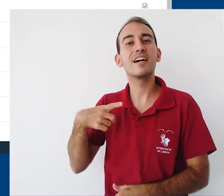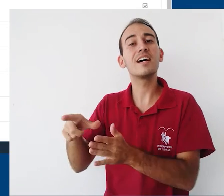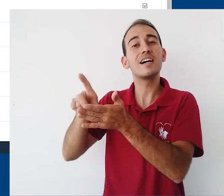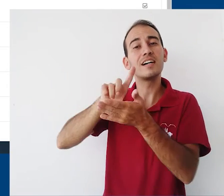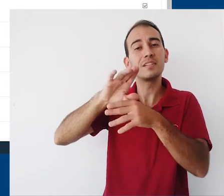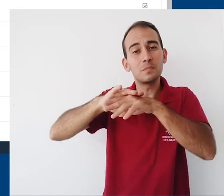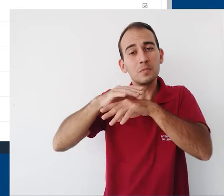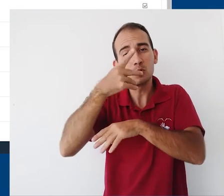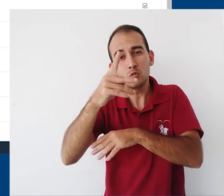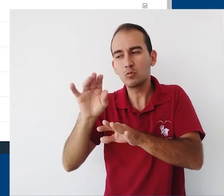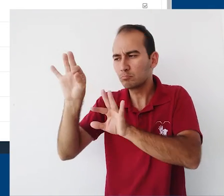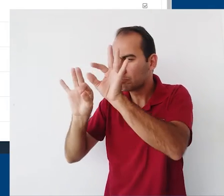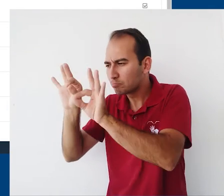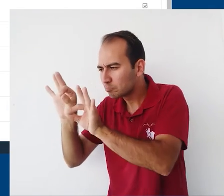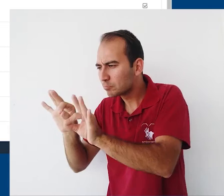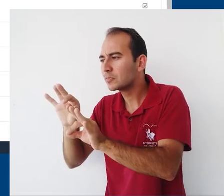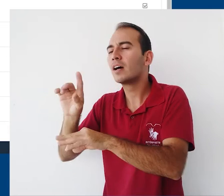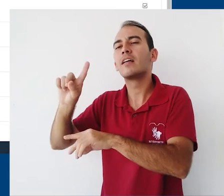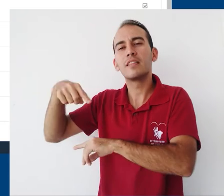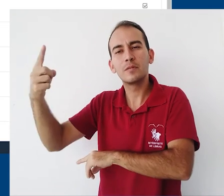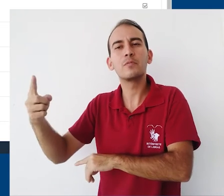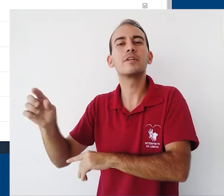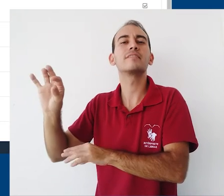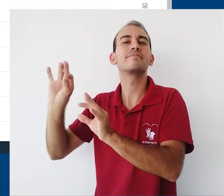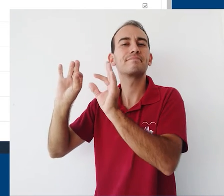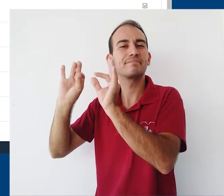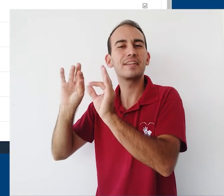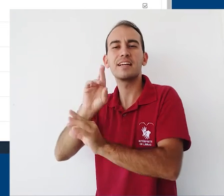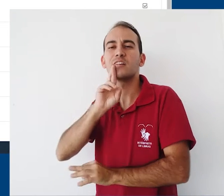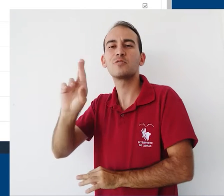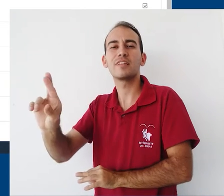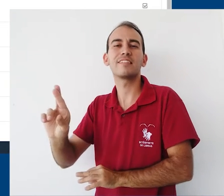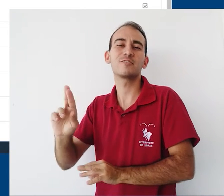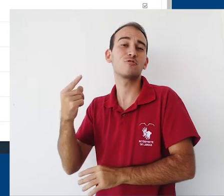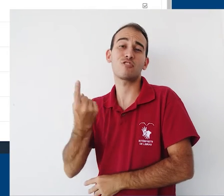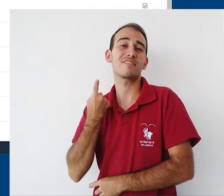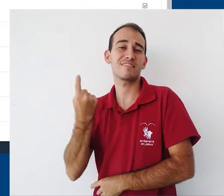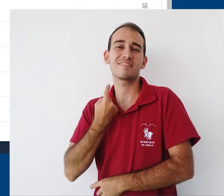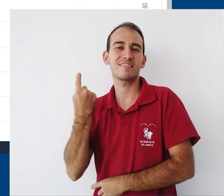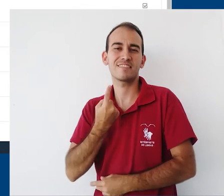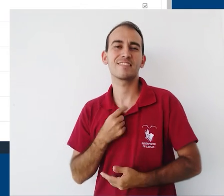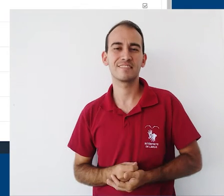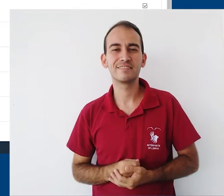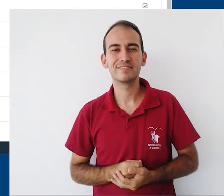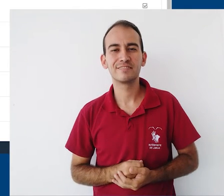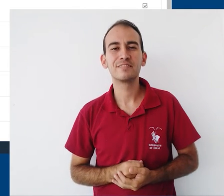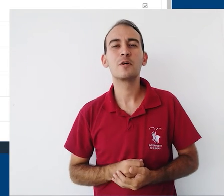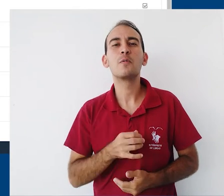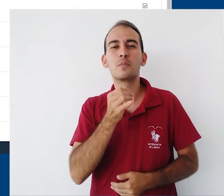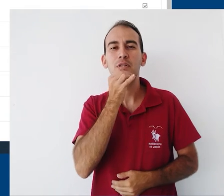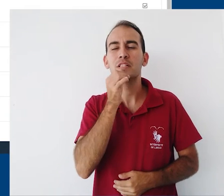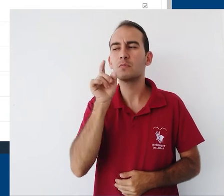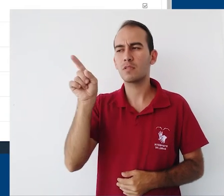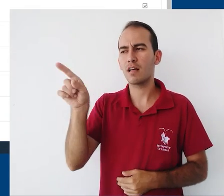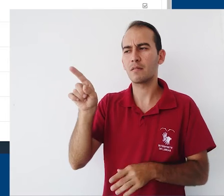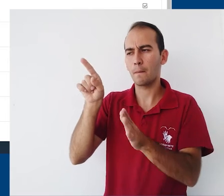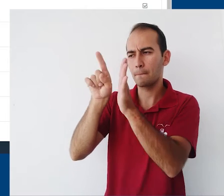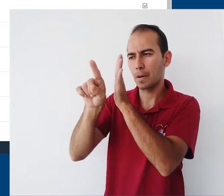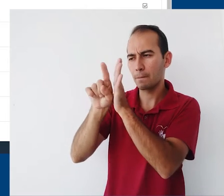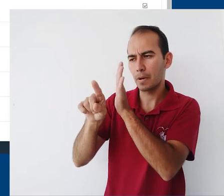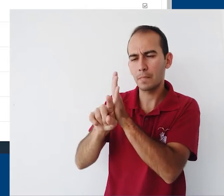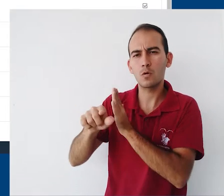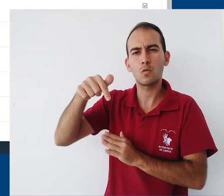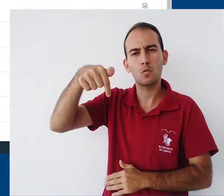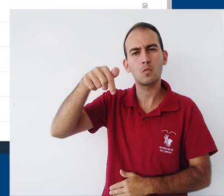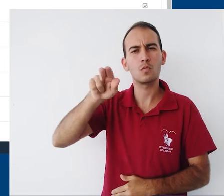será abordado nesse curso, mas depois que a gente trabalhar algumas questões mais básicas. O